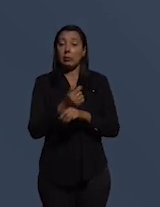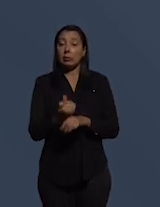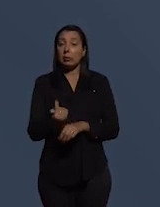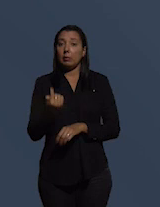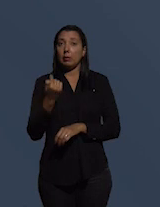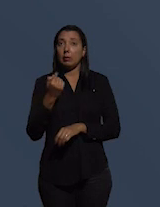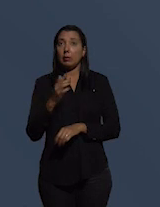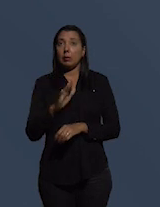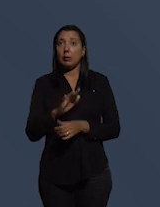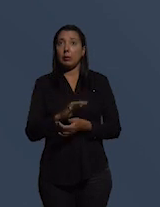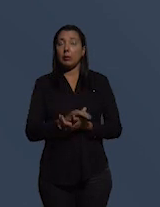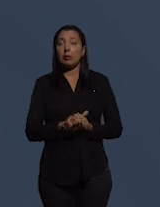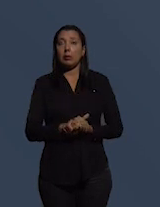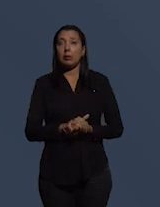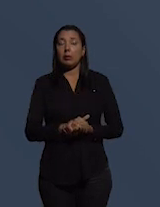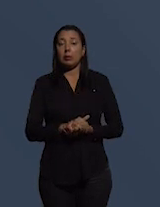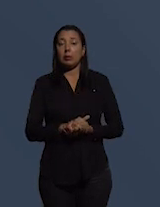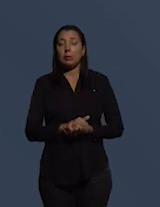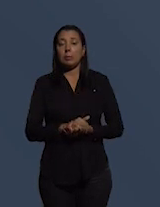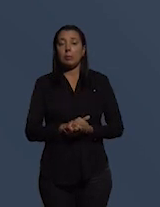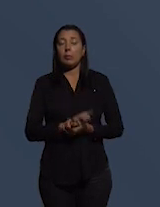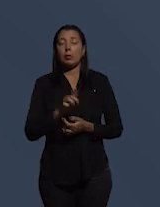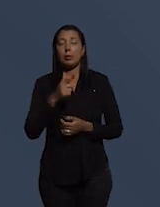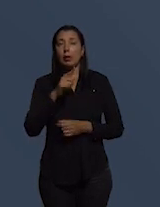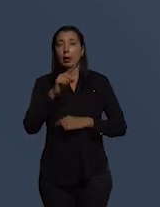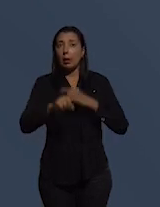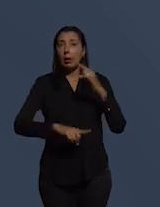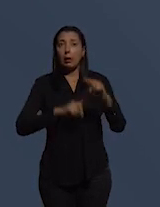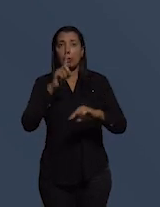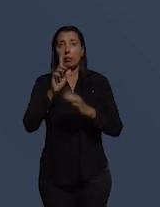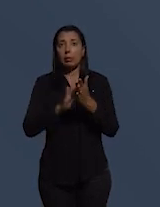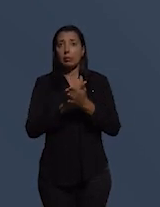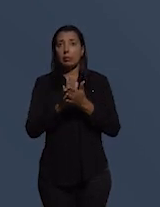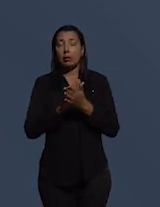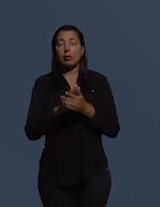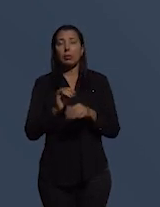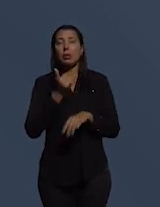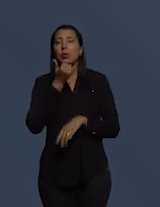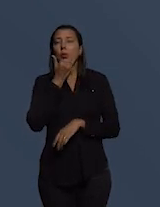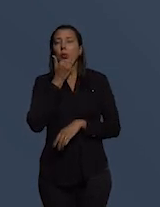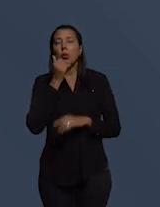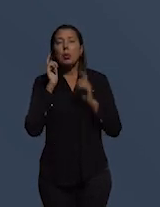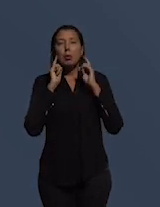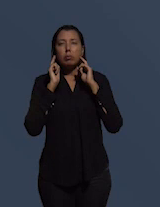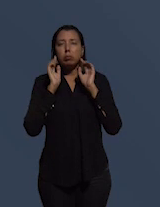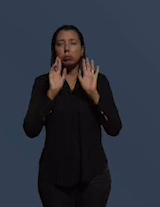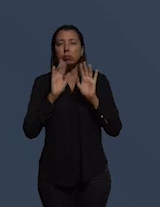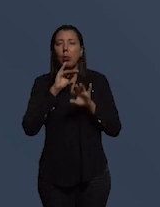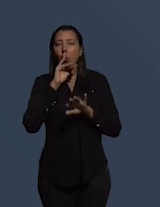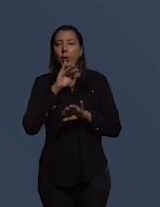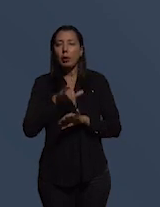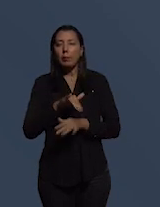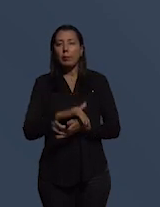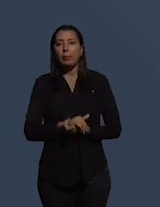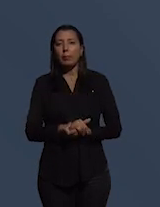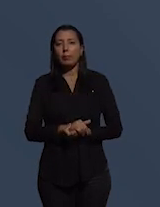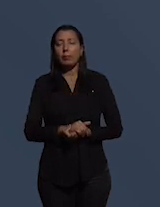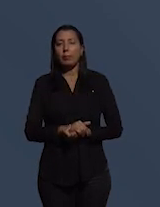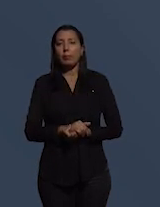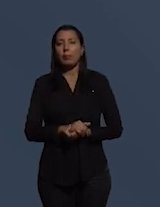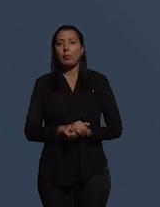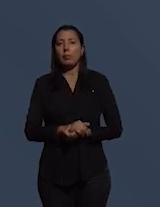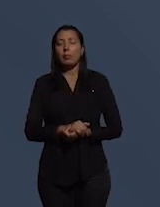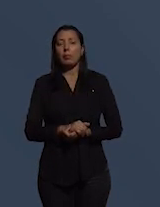conseguiram consolidar os avanços então os países em verde são os melhores